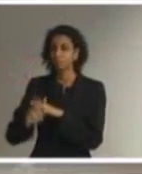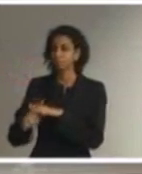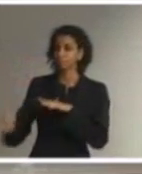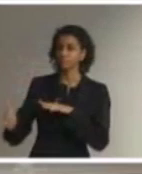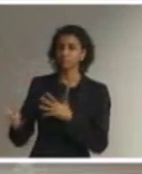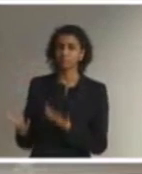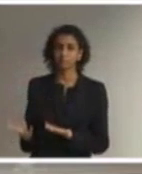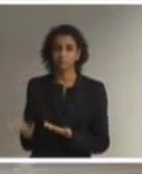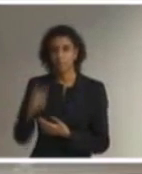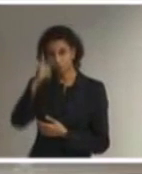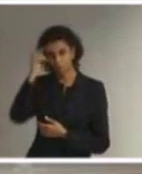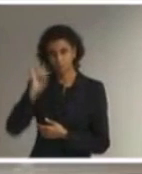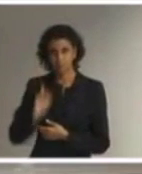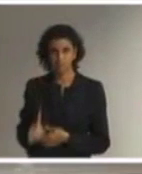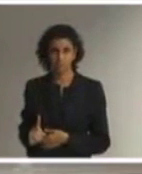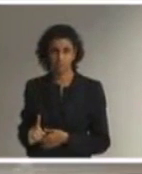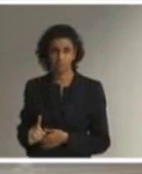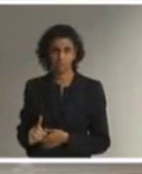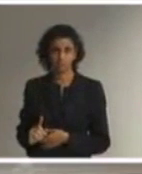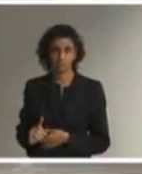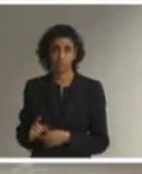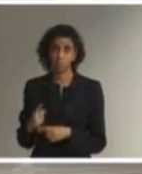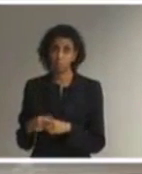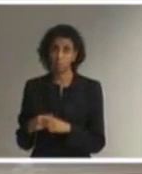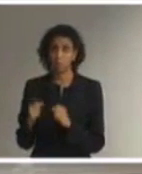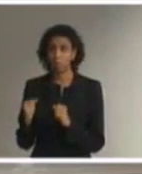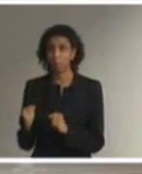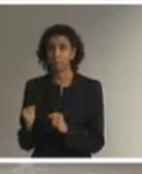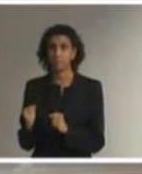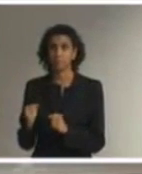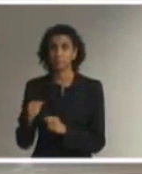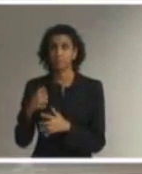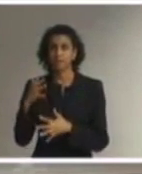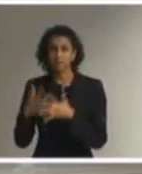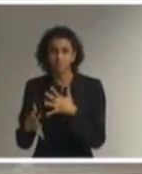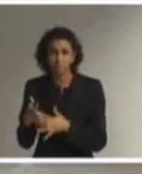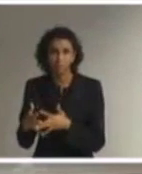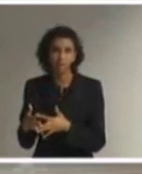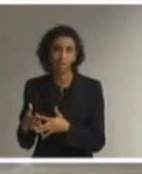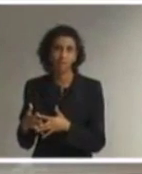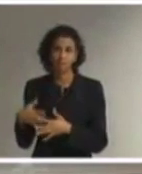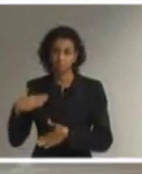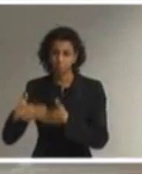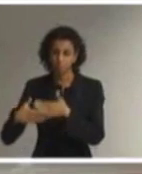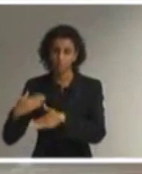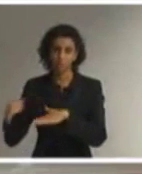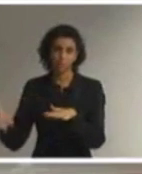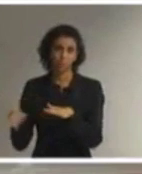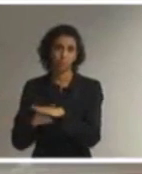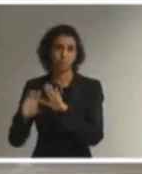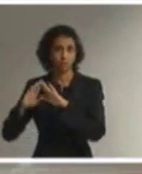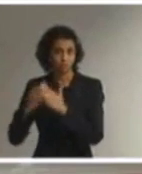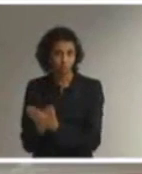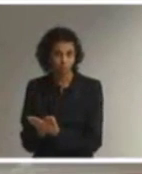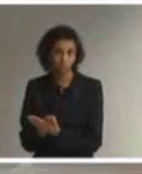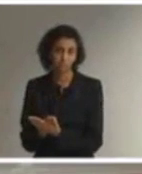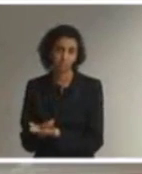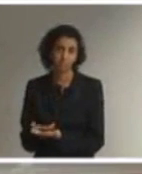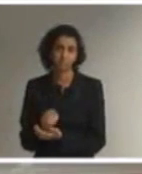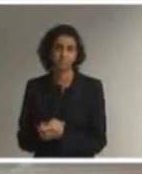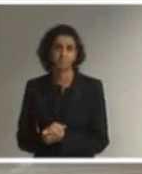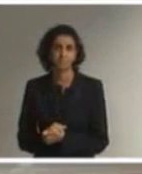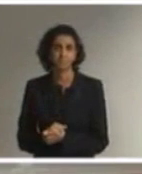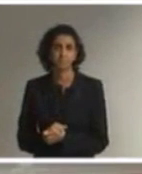deficiência, ou de não efetividade deste período de inclusão escolar da pessoa com